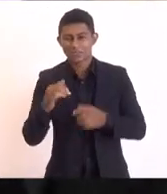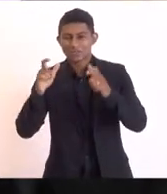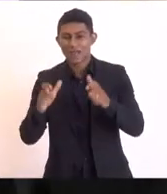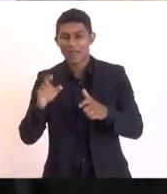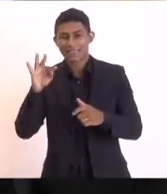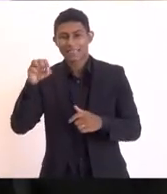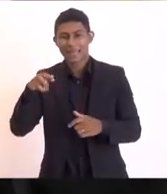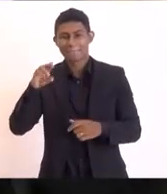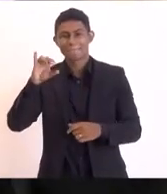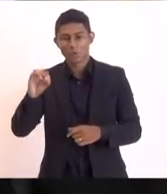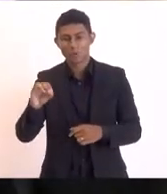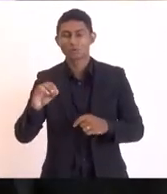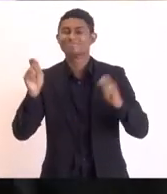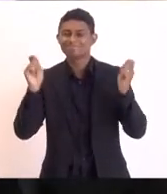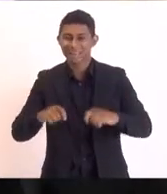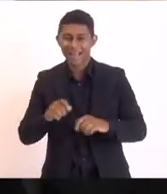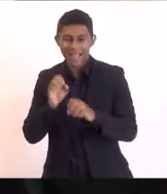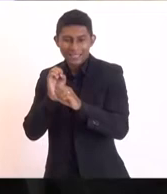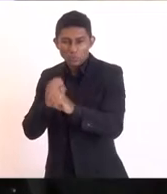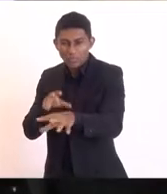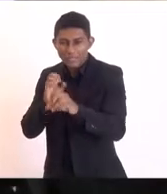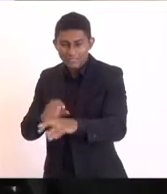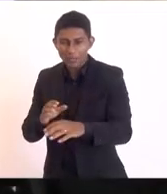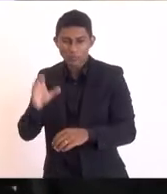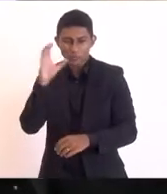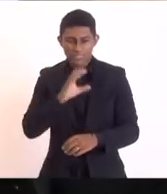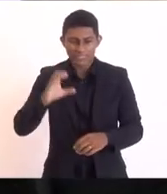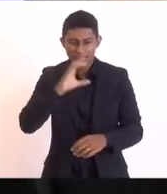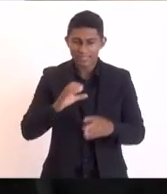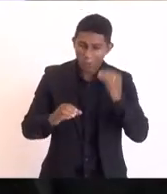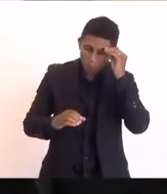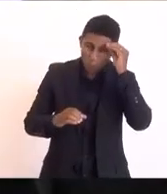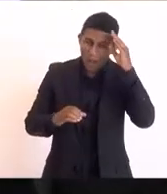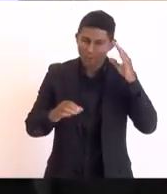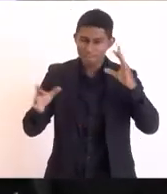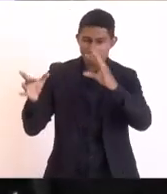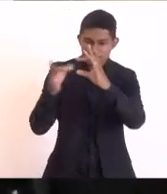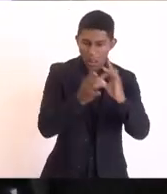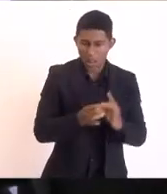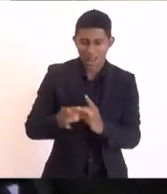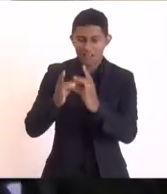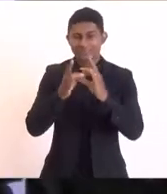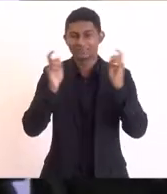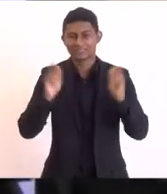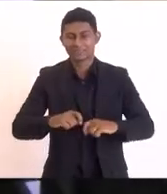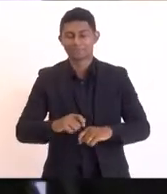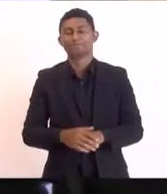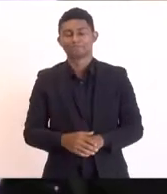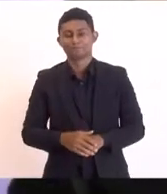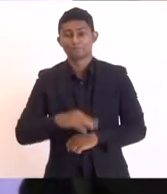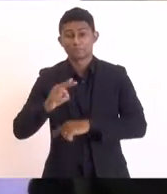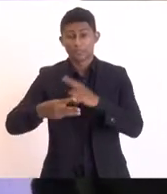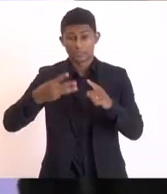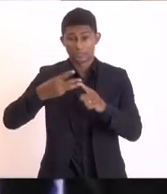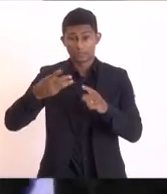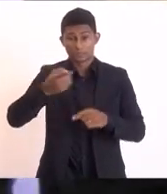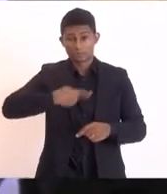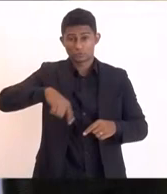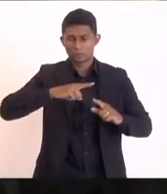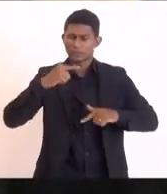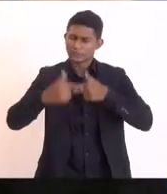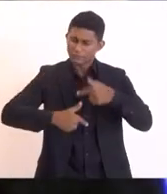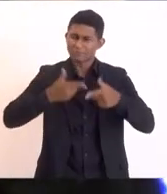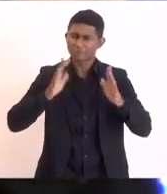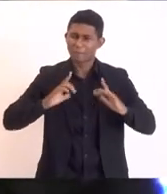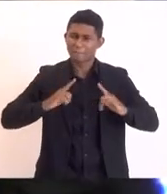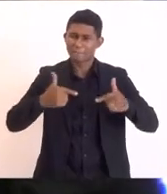da educação da ciência e do conhecimento o terceiro ponto que queria colocar que estamos trabalhando na recuperação